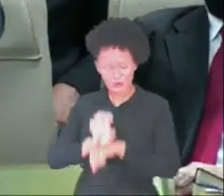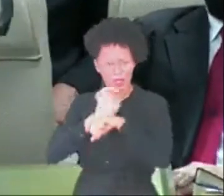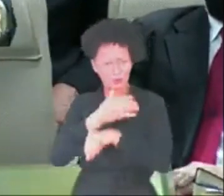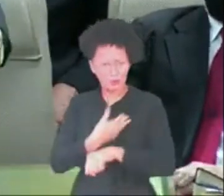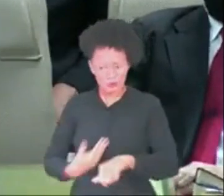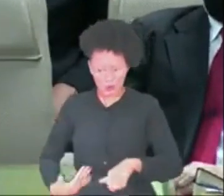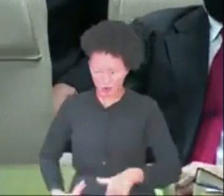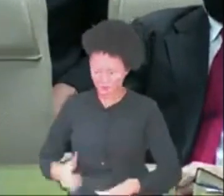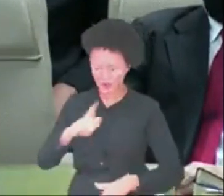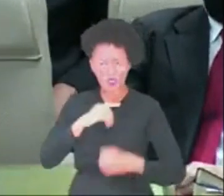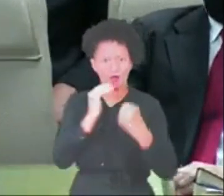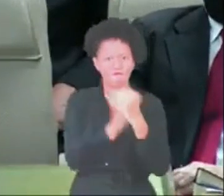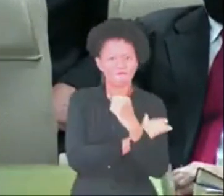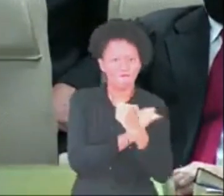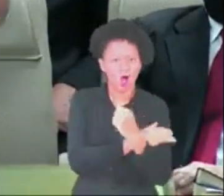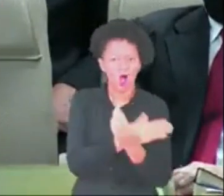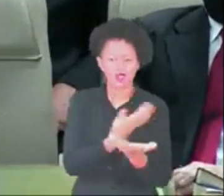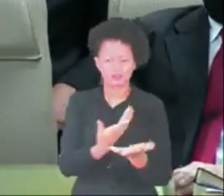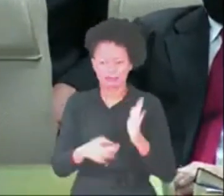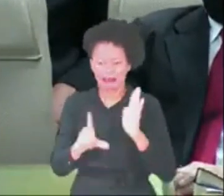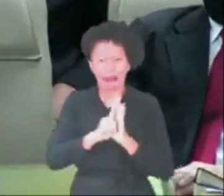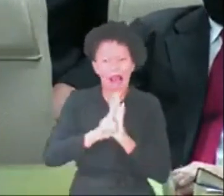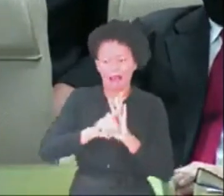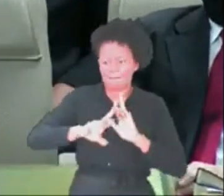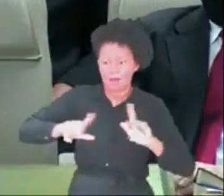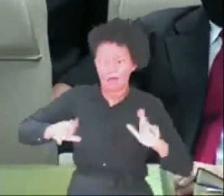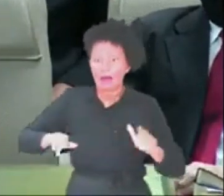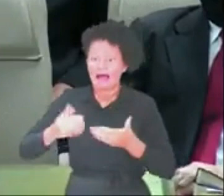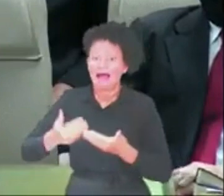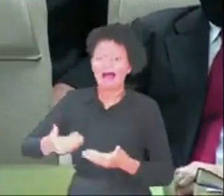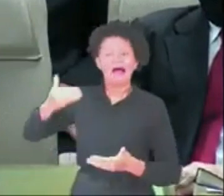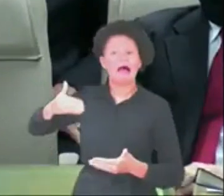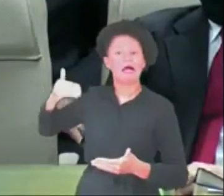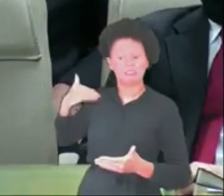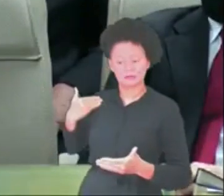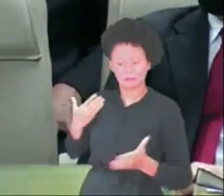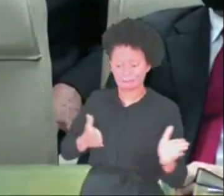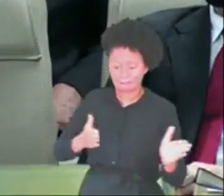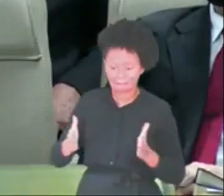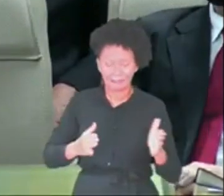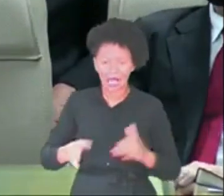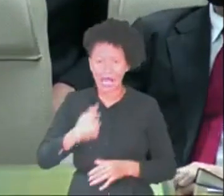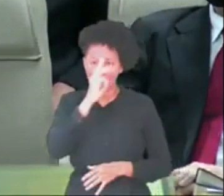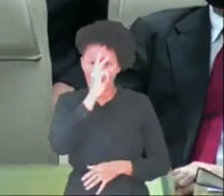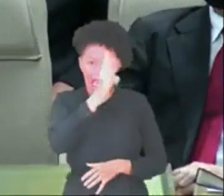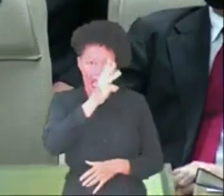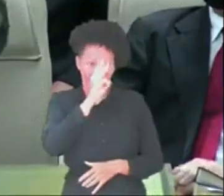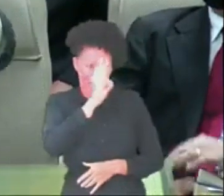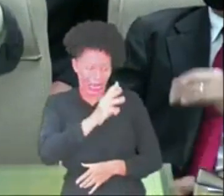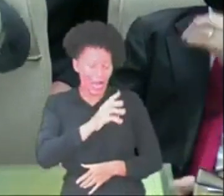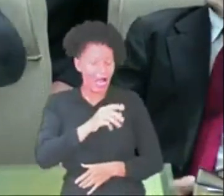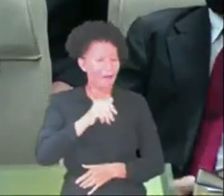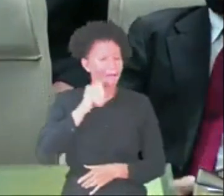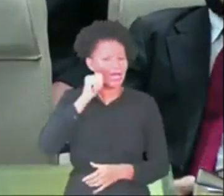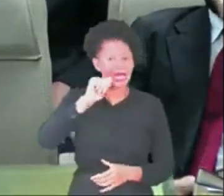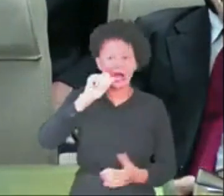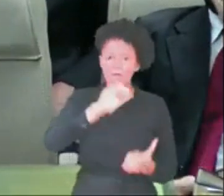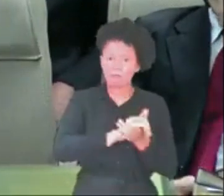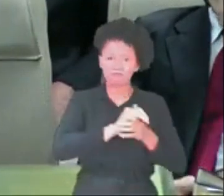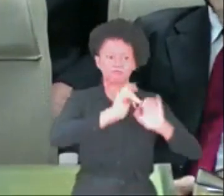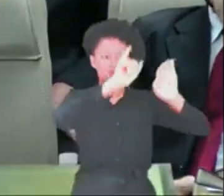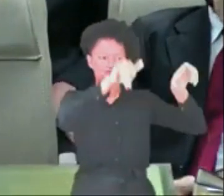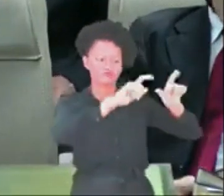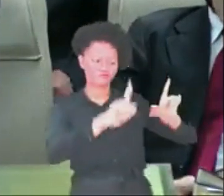aparato da força. Então, no tempo de Acabe, eles implantaram na marra